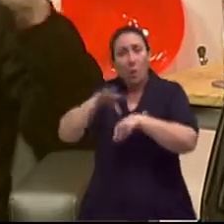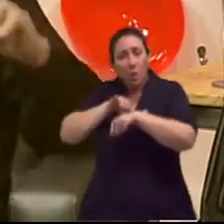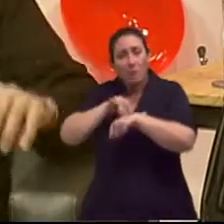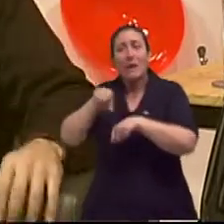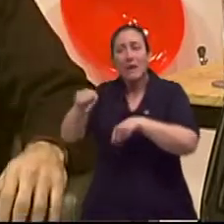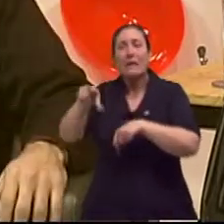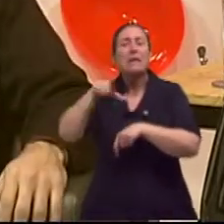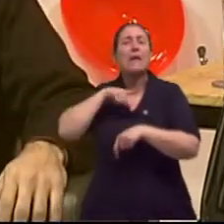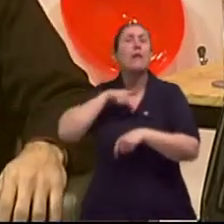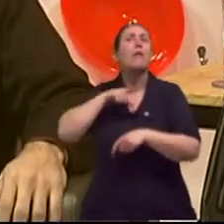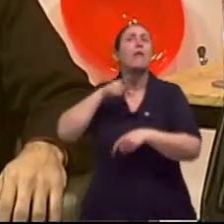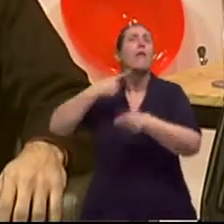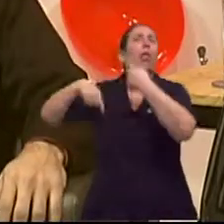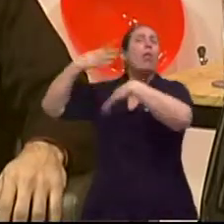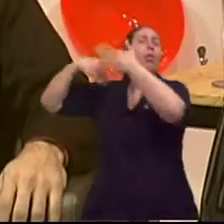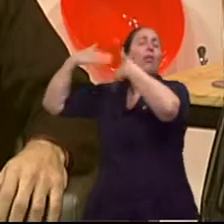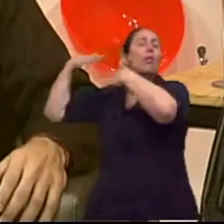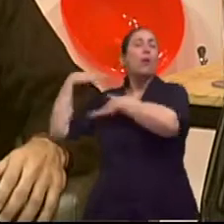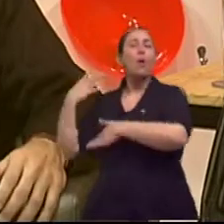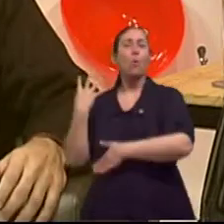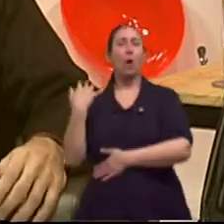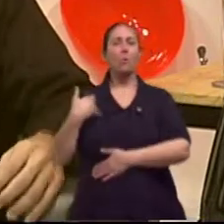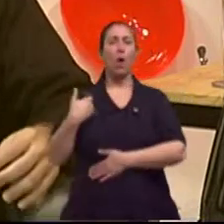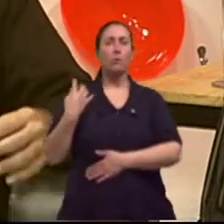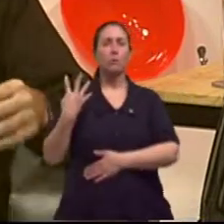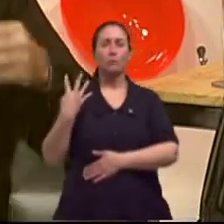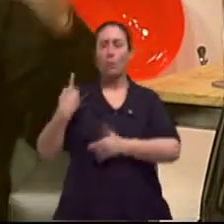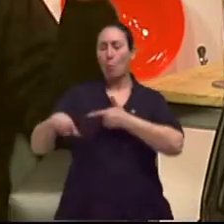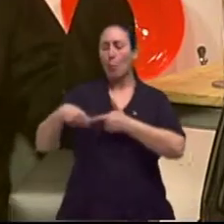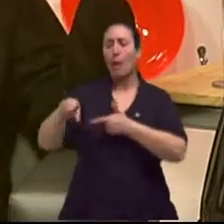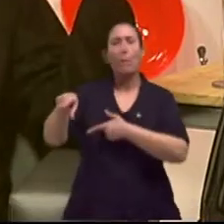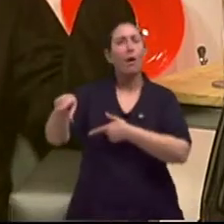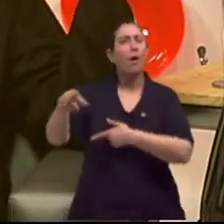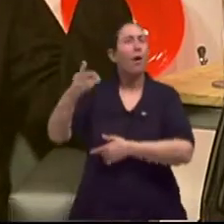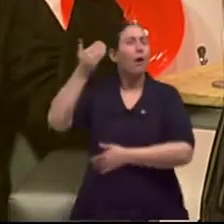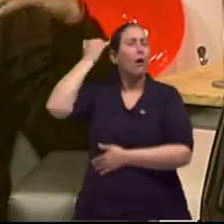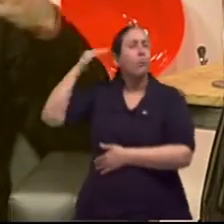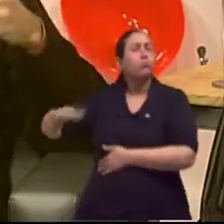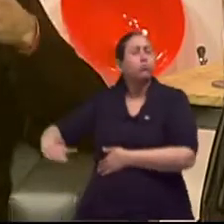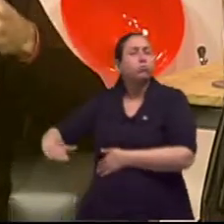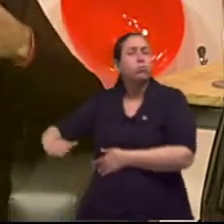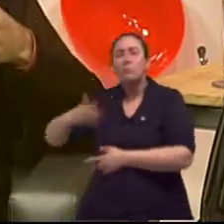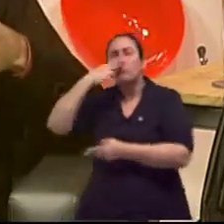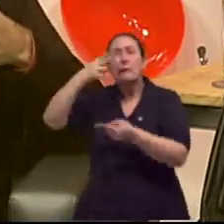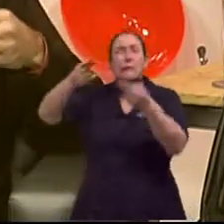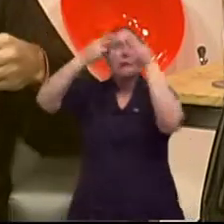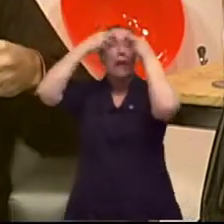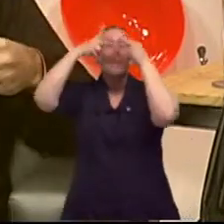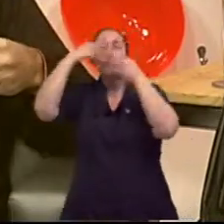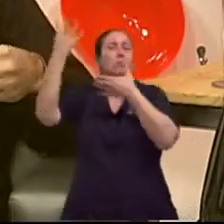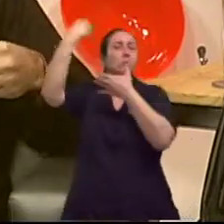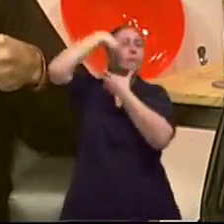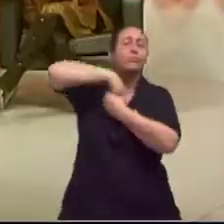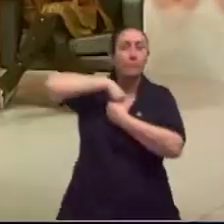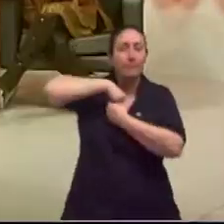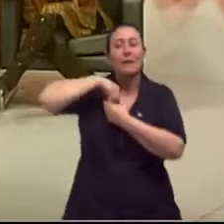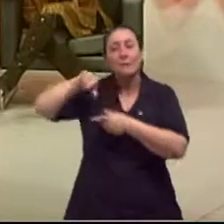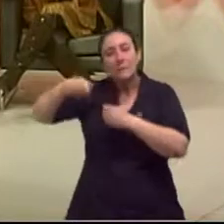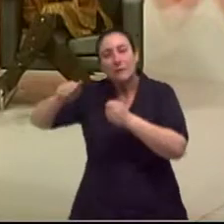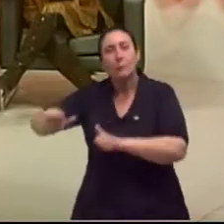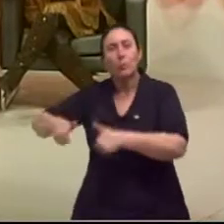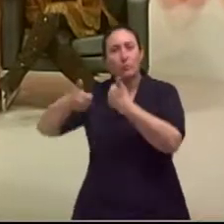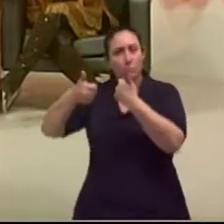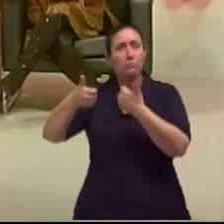quando ela tinha quatro anos de idade. Então, se eu não for lá abrir aquela porta, eu não resolvo aqui. E